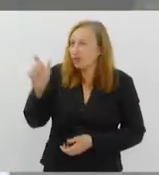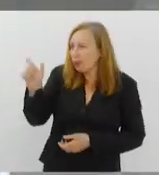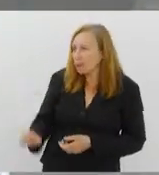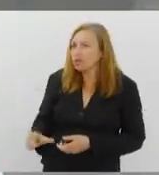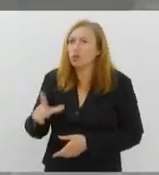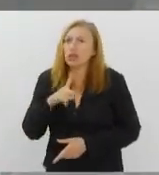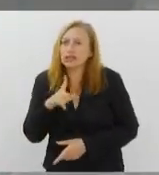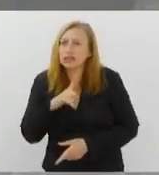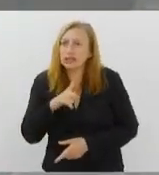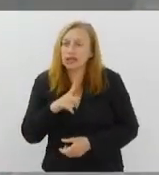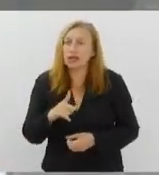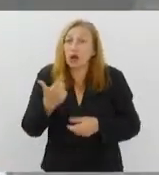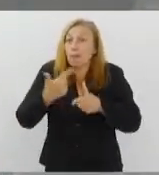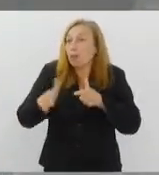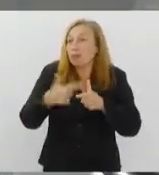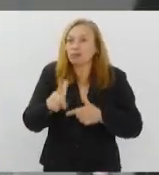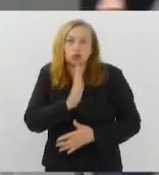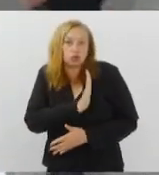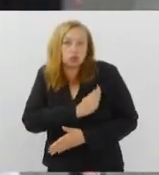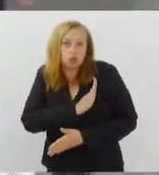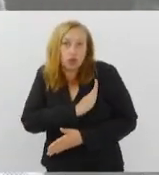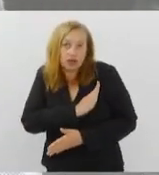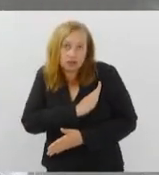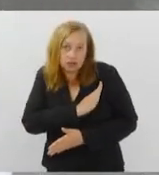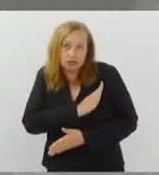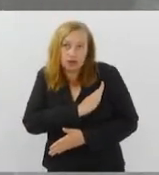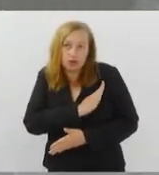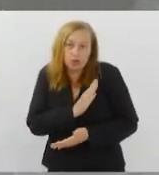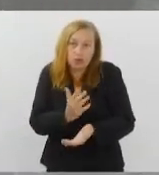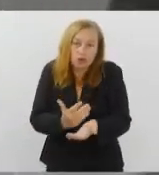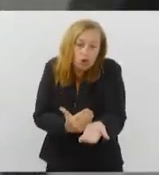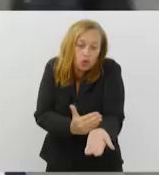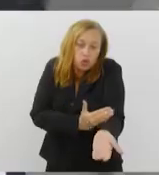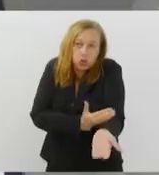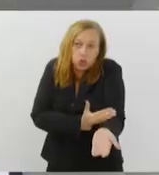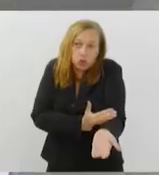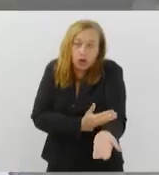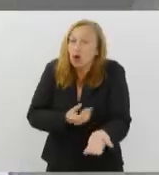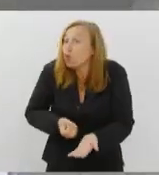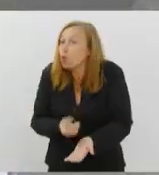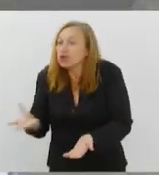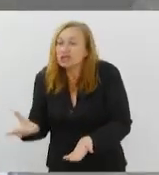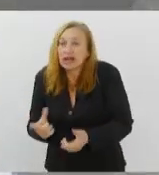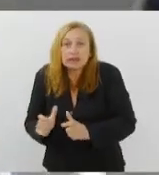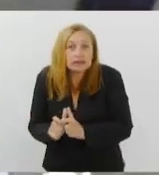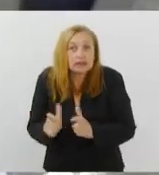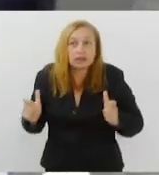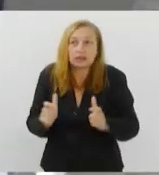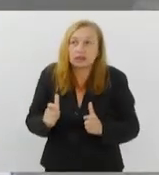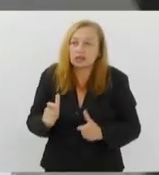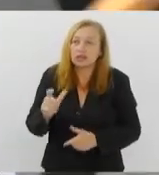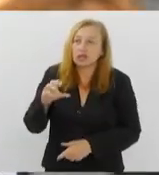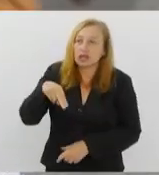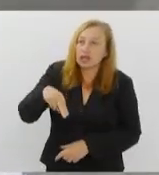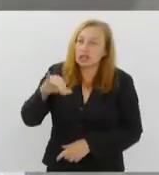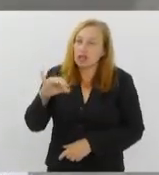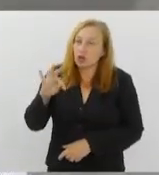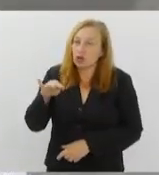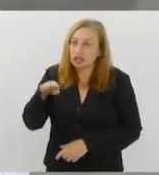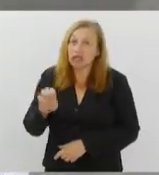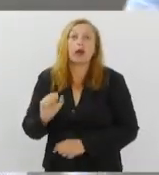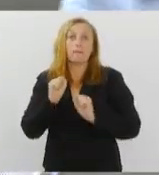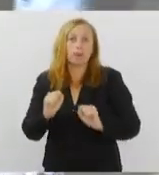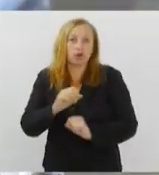algum problema cardíaco, é hipertensa, tem uma arritmia, com uma quantidade grande de nicotina, ela pode fazer uma parada cardíaca por conta disso.